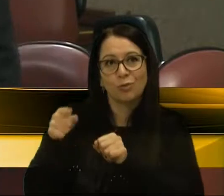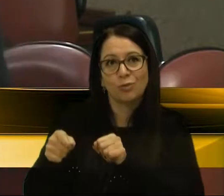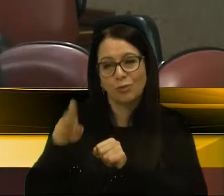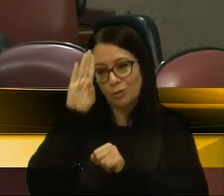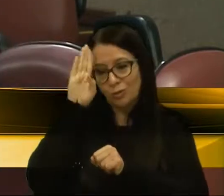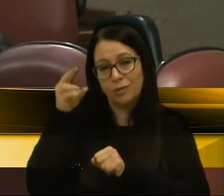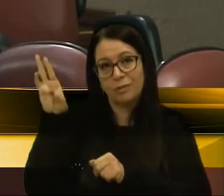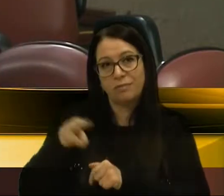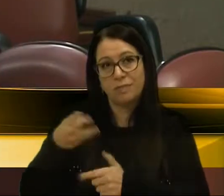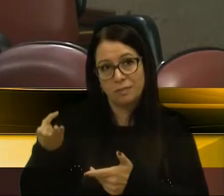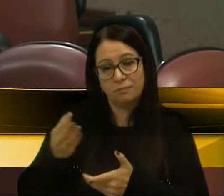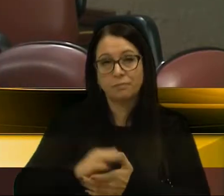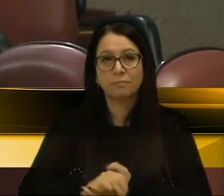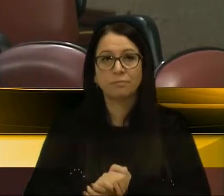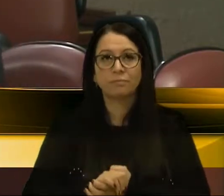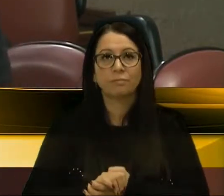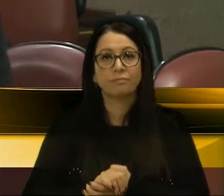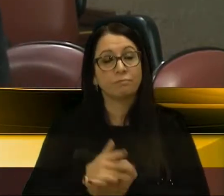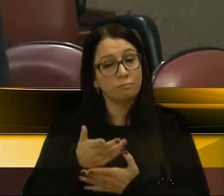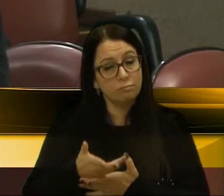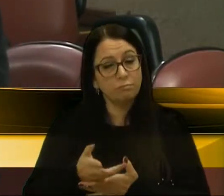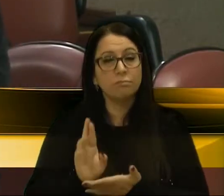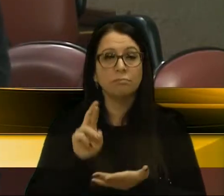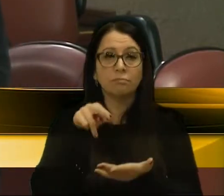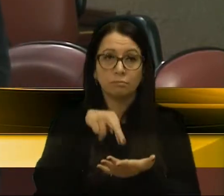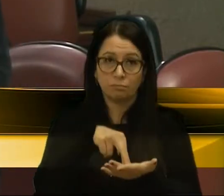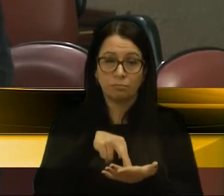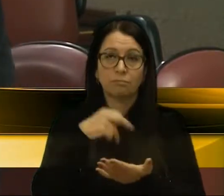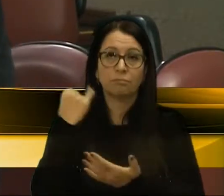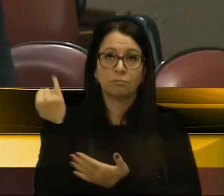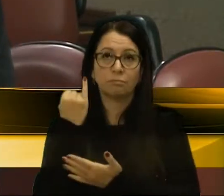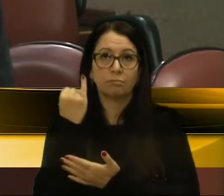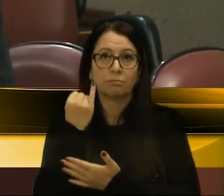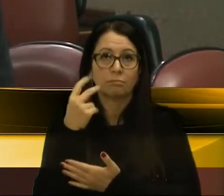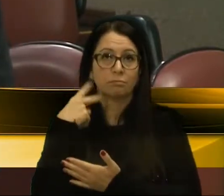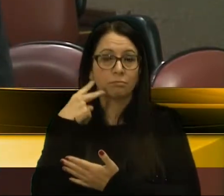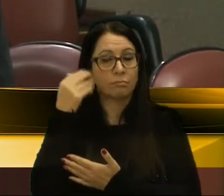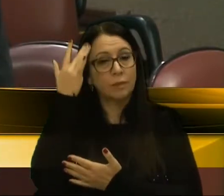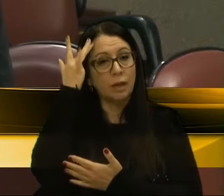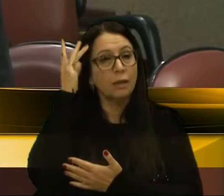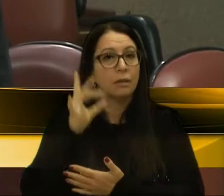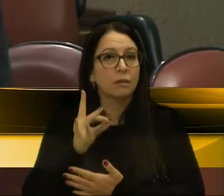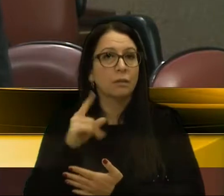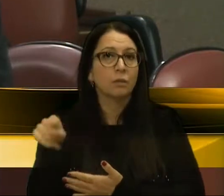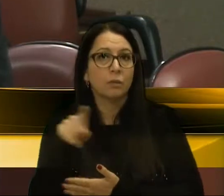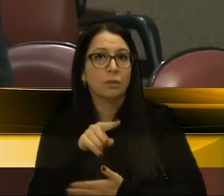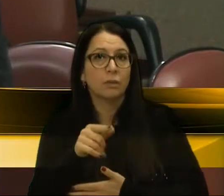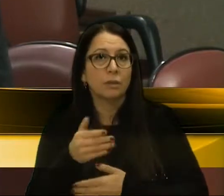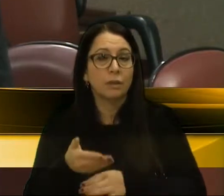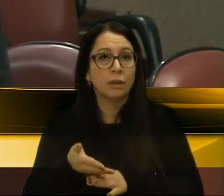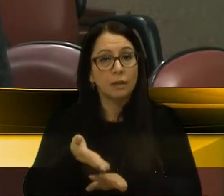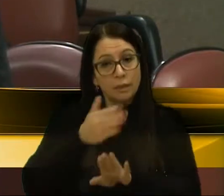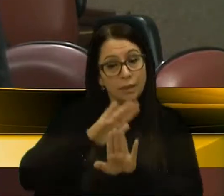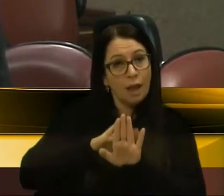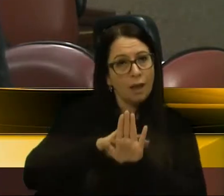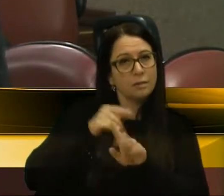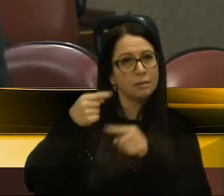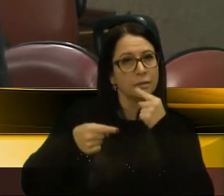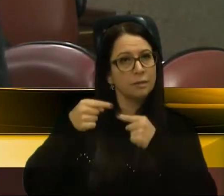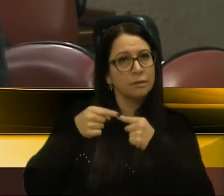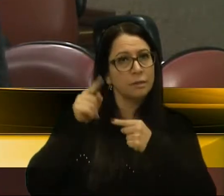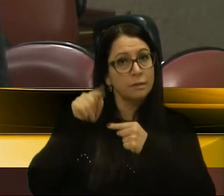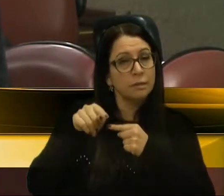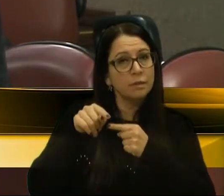transporte coletivo. E, na realidade, é importante que os vereadores compreendam que o que está por trás de toda essa discussão